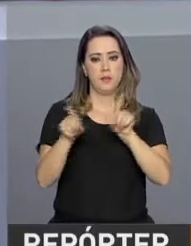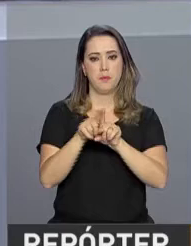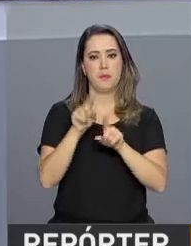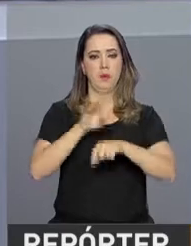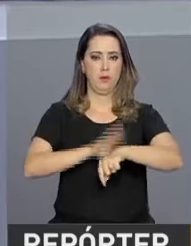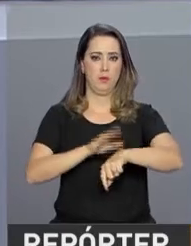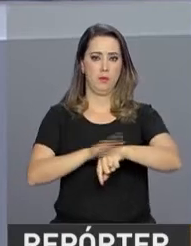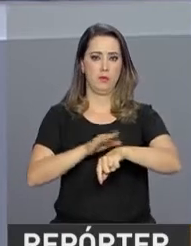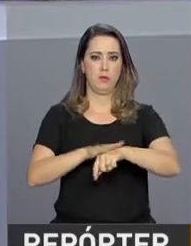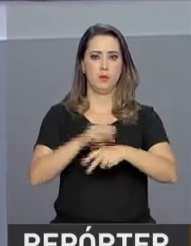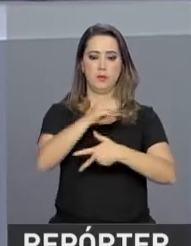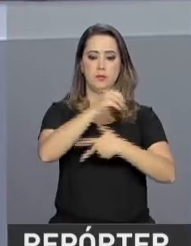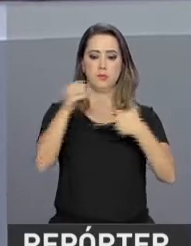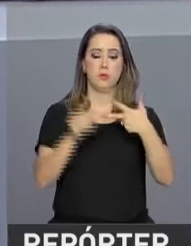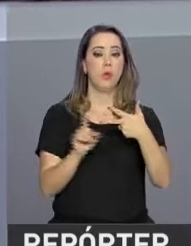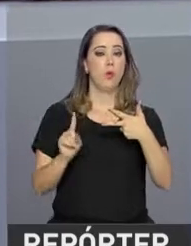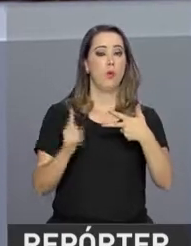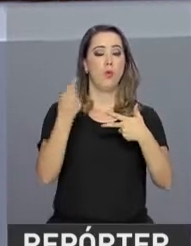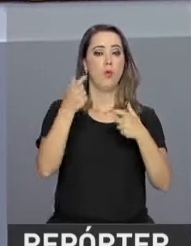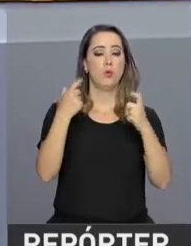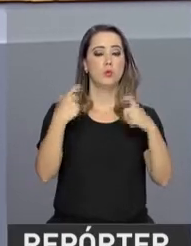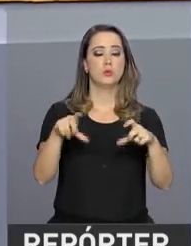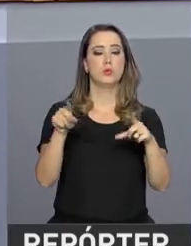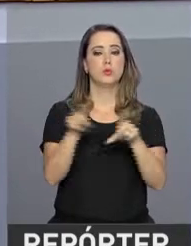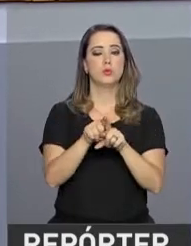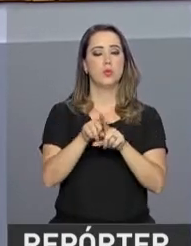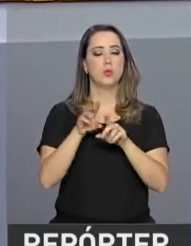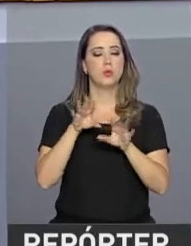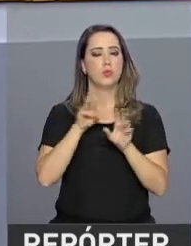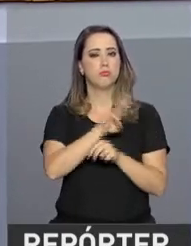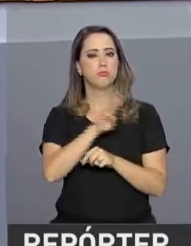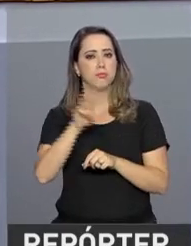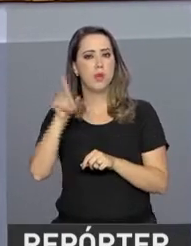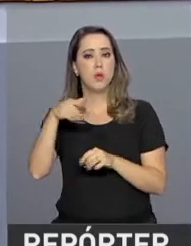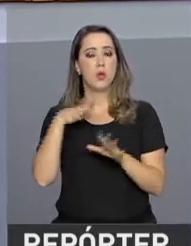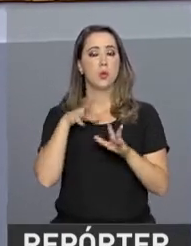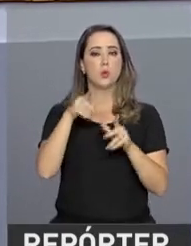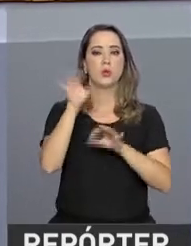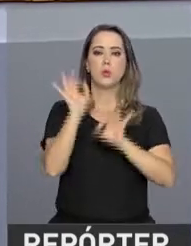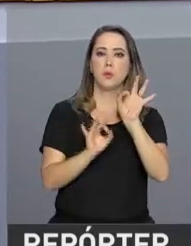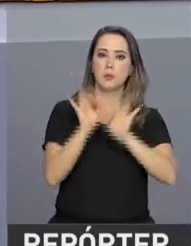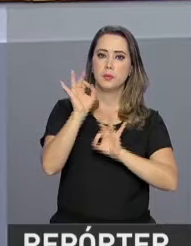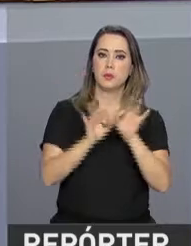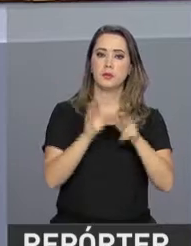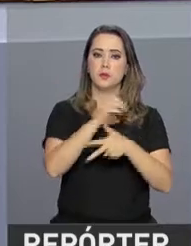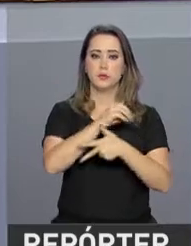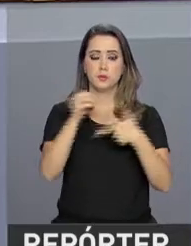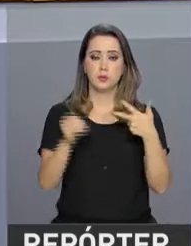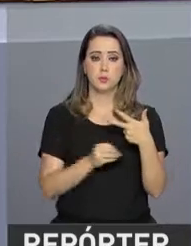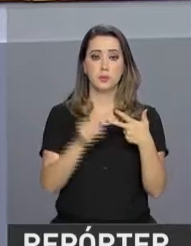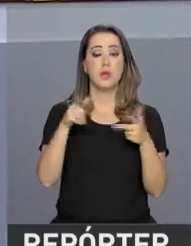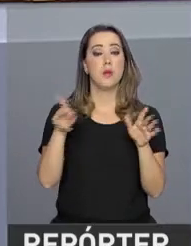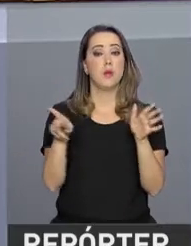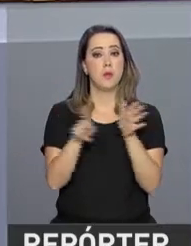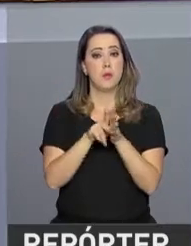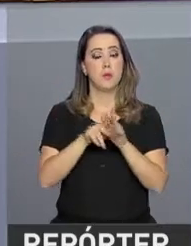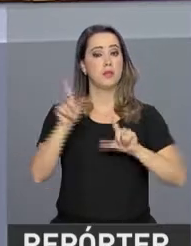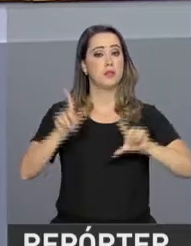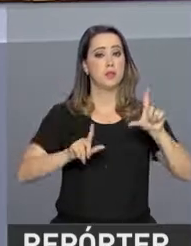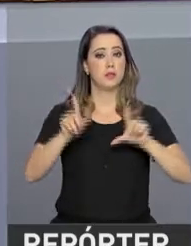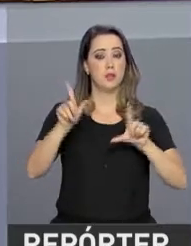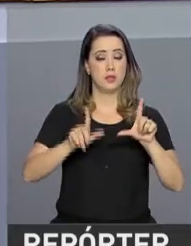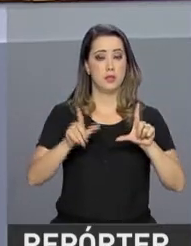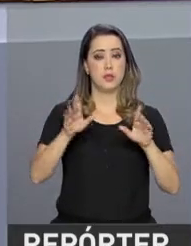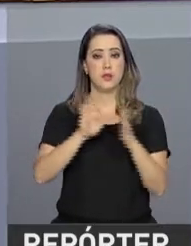Enem é a única plataforma inteiramente gratuita de preparação para o exame nacional do ensino médio, Enem. Exibido pela TV Escola,